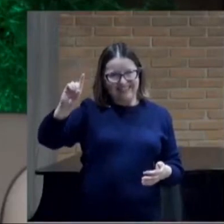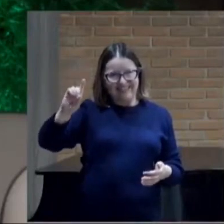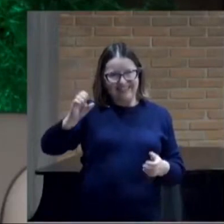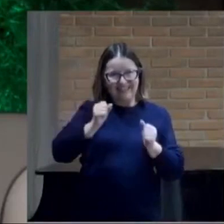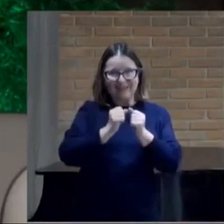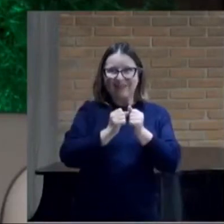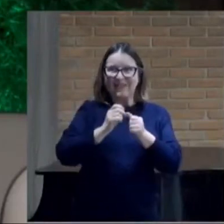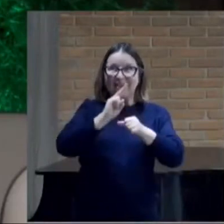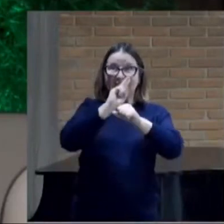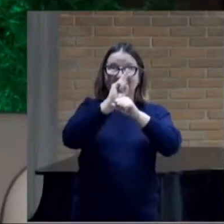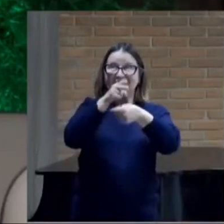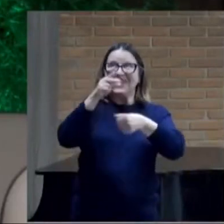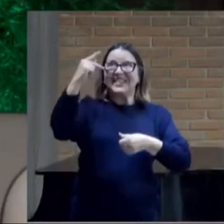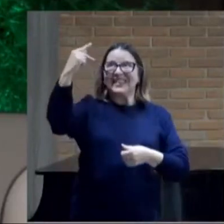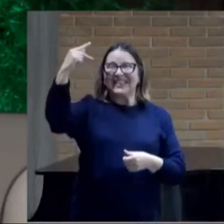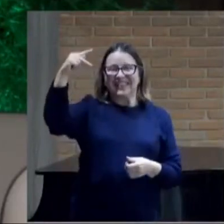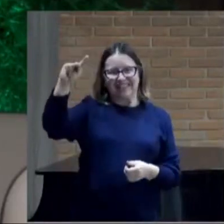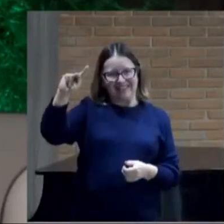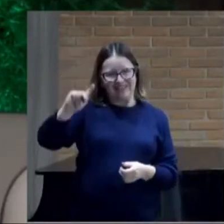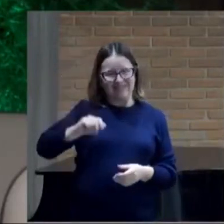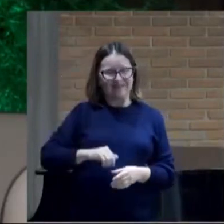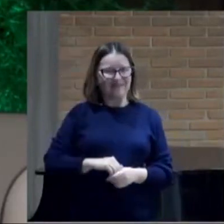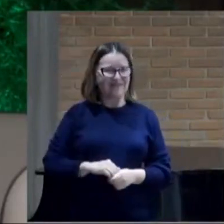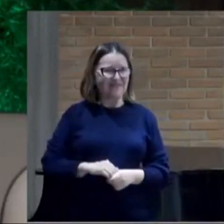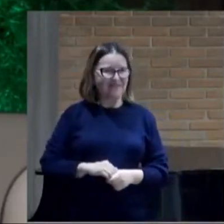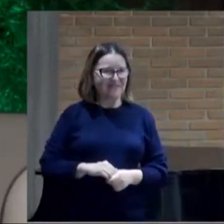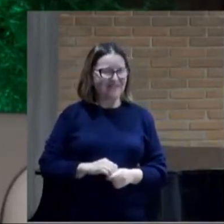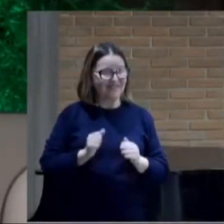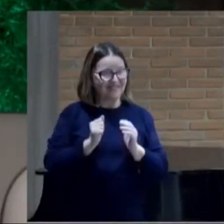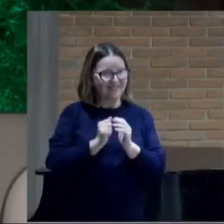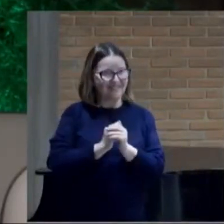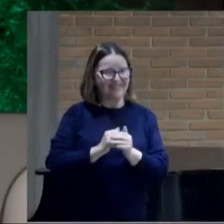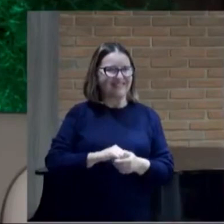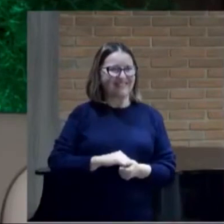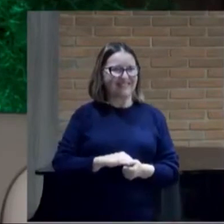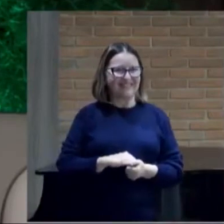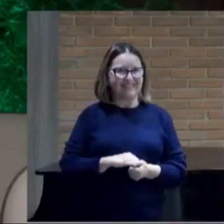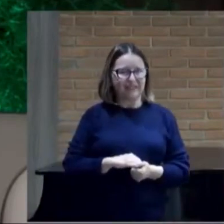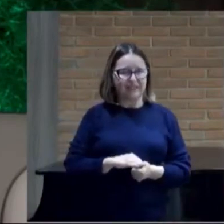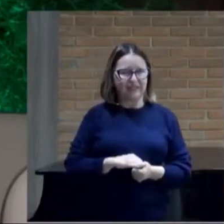Dele Você sabe o que é